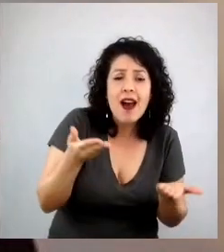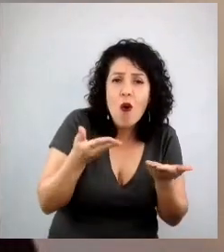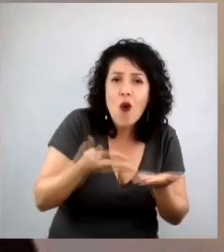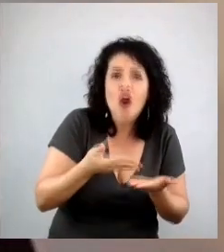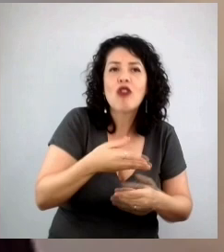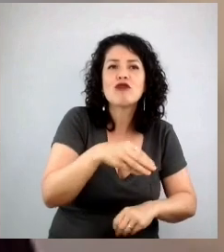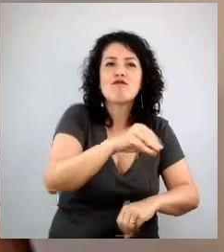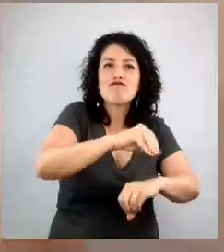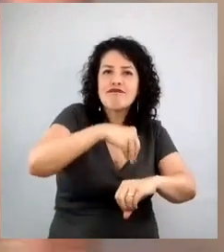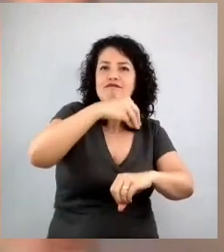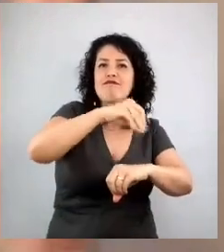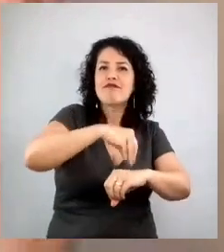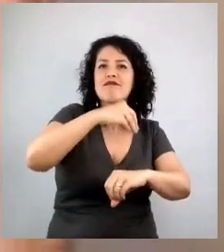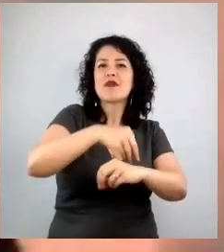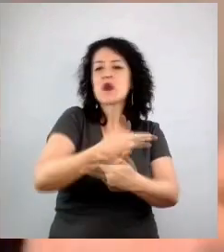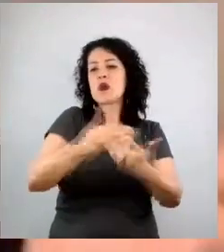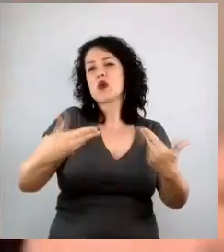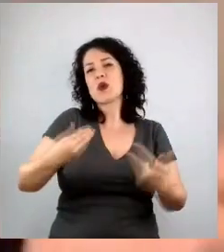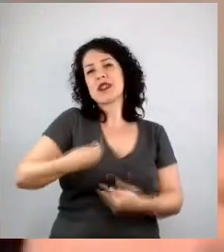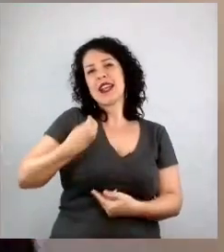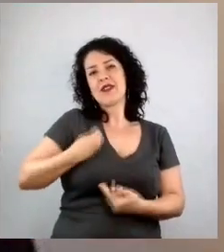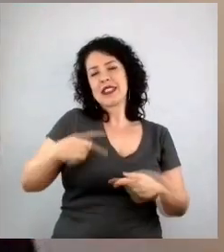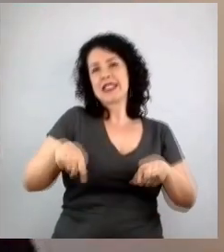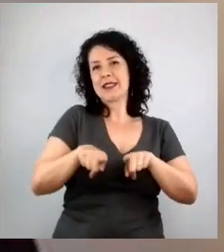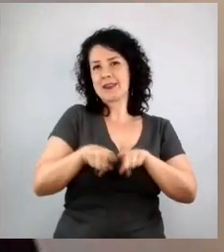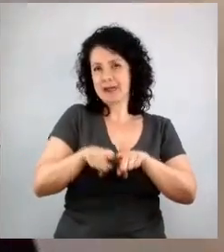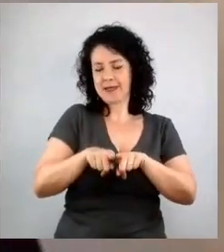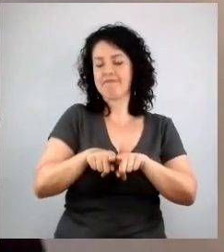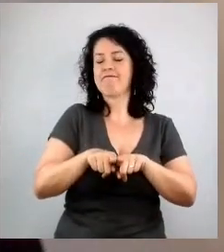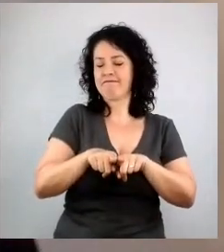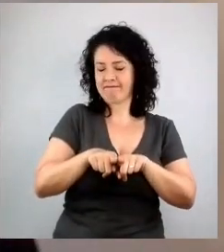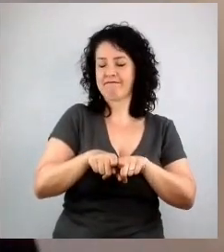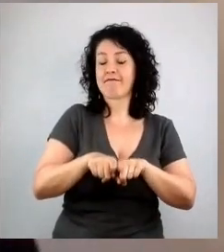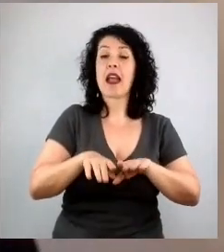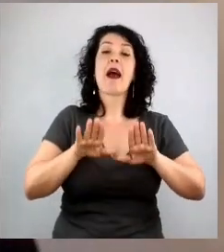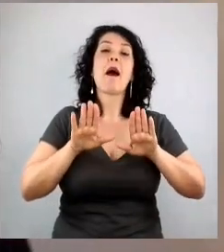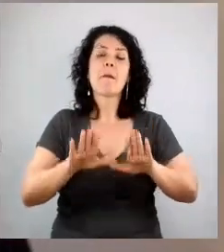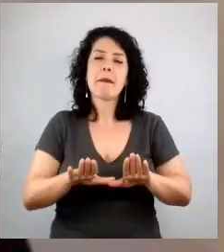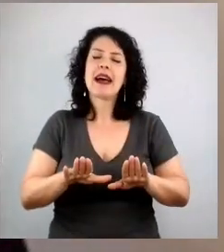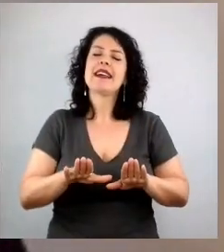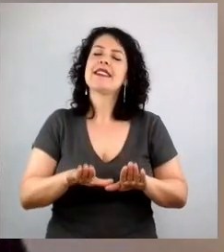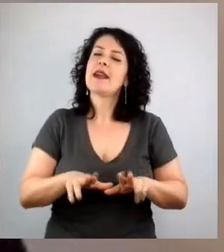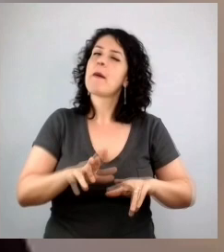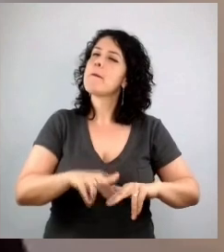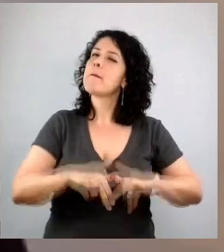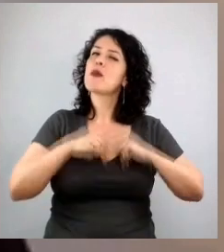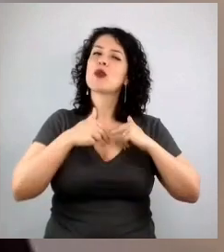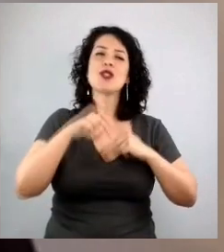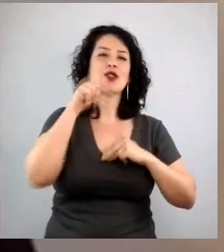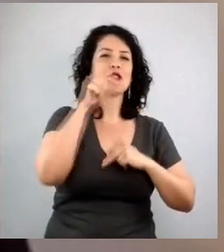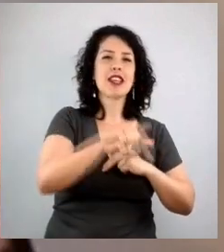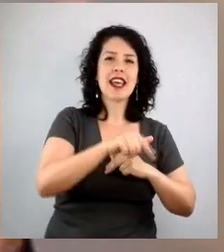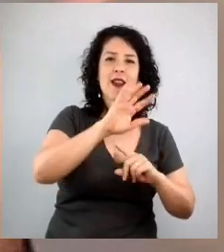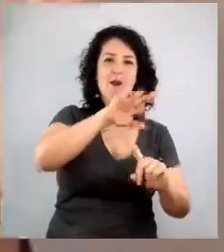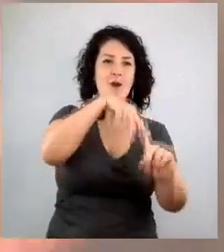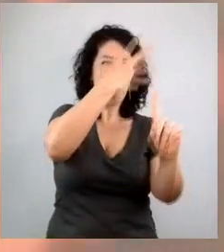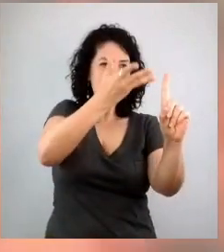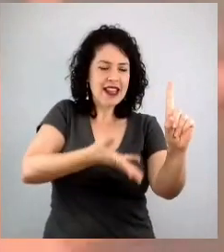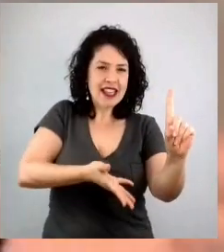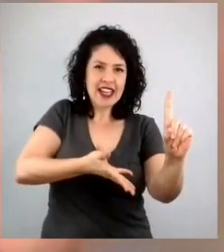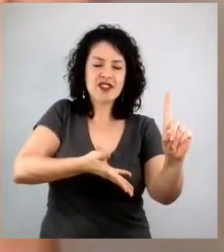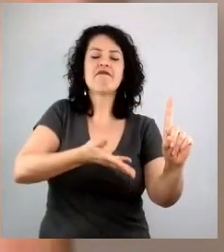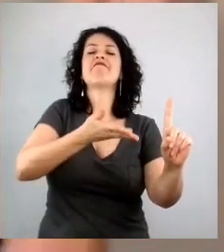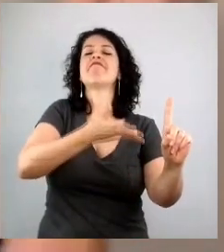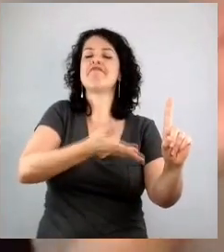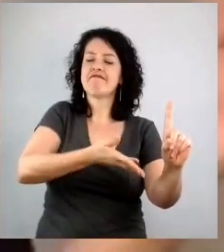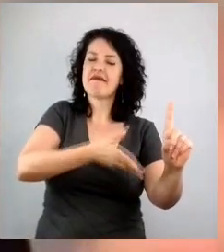Mas eu acho que é por isso mesmo que a Marina merece demais essa homenagem de hoje. para ela saber,